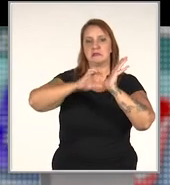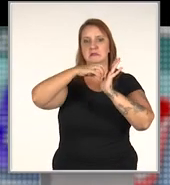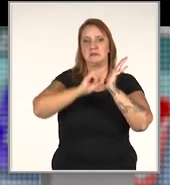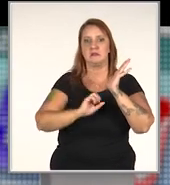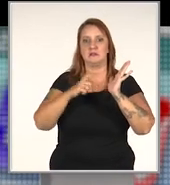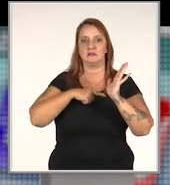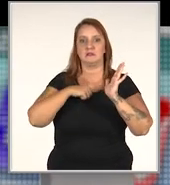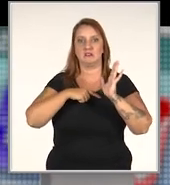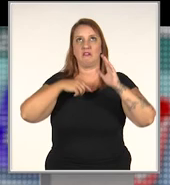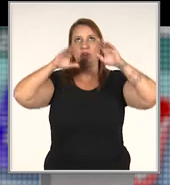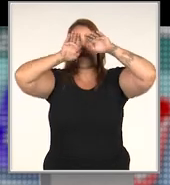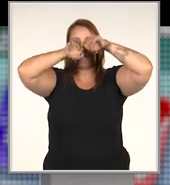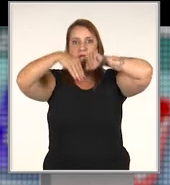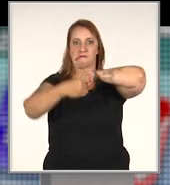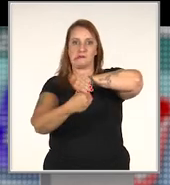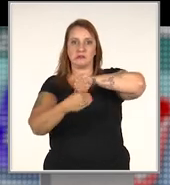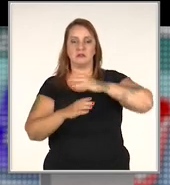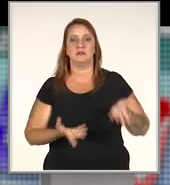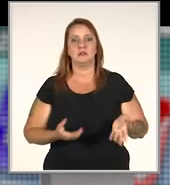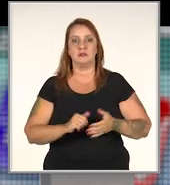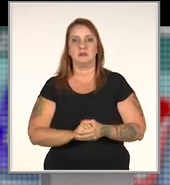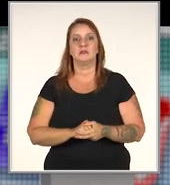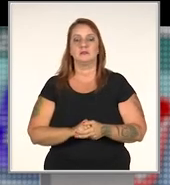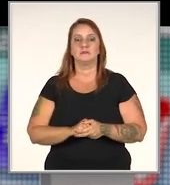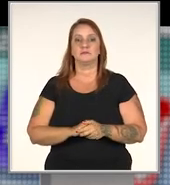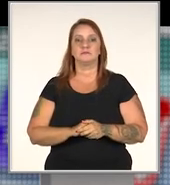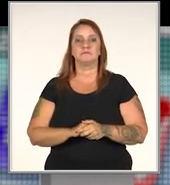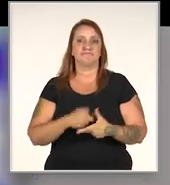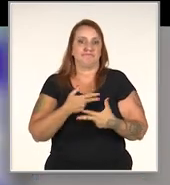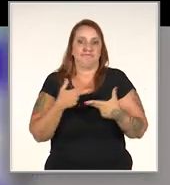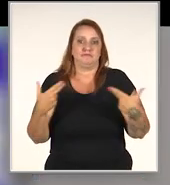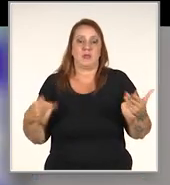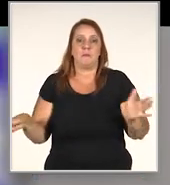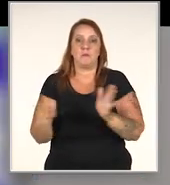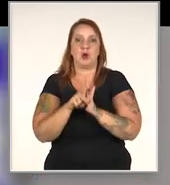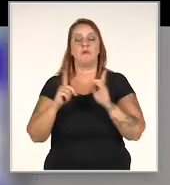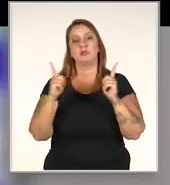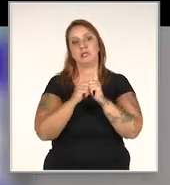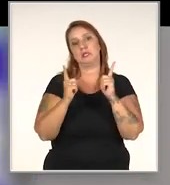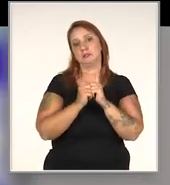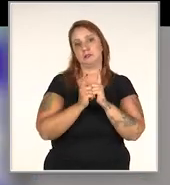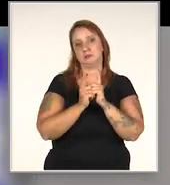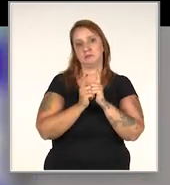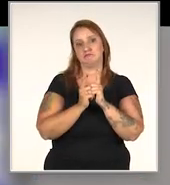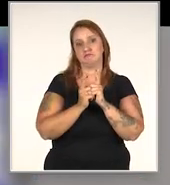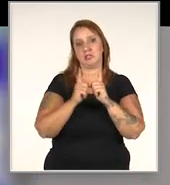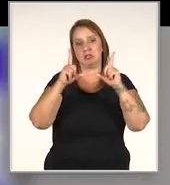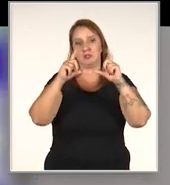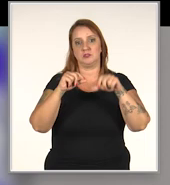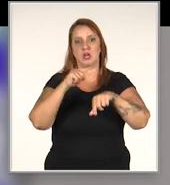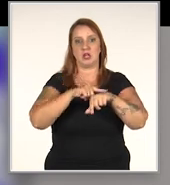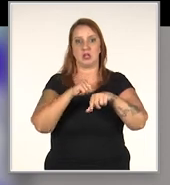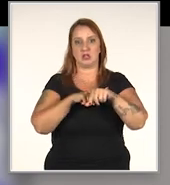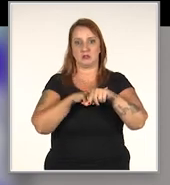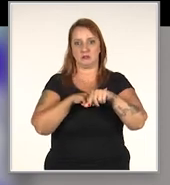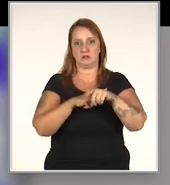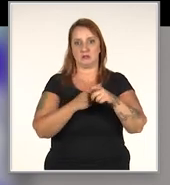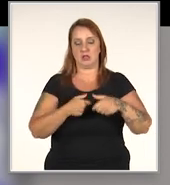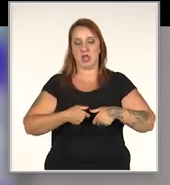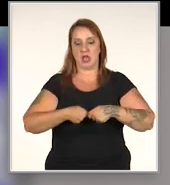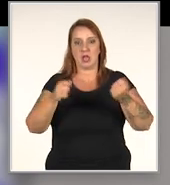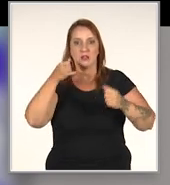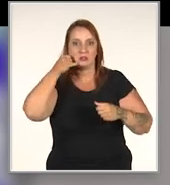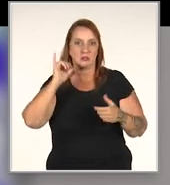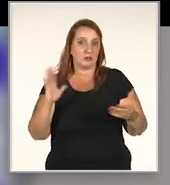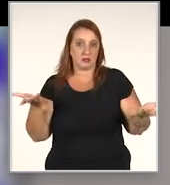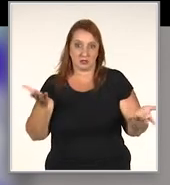está descascando. Tem o todo ali que está caindo. Enfim, o próprio atendimento, que reduziu o horário